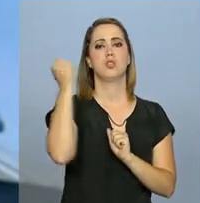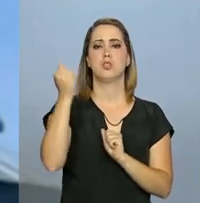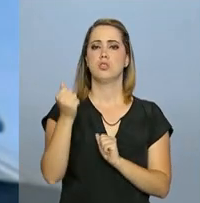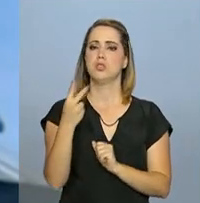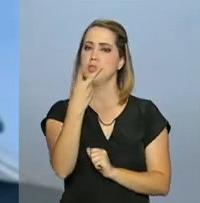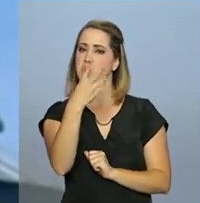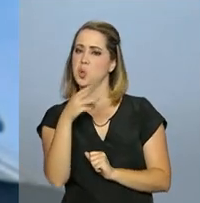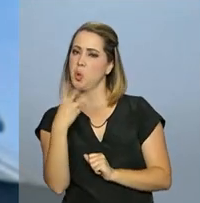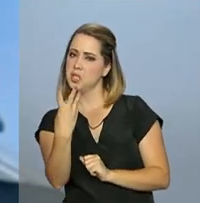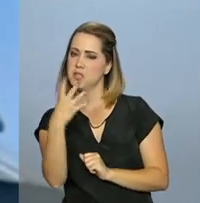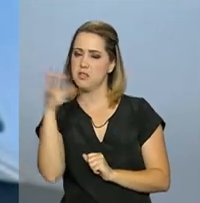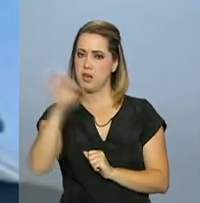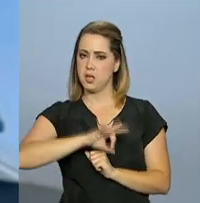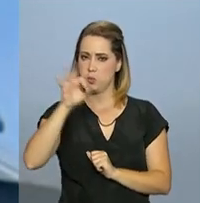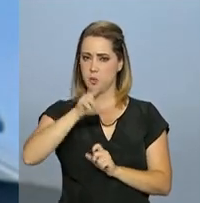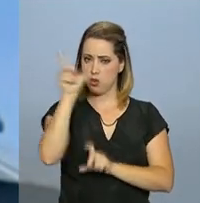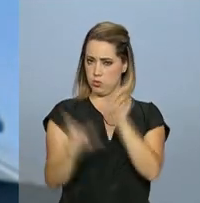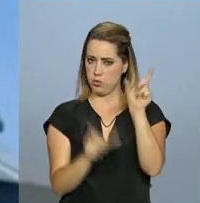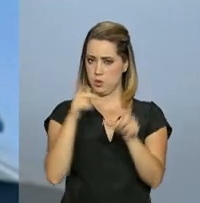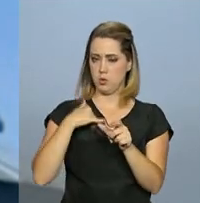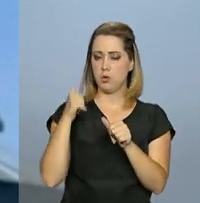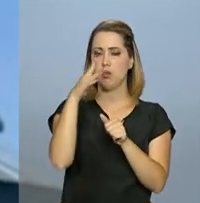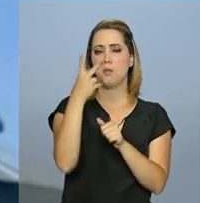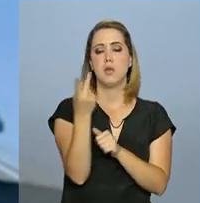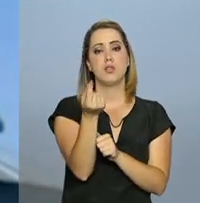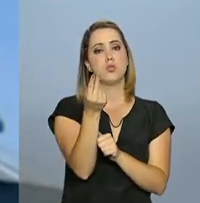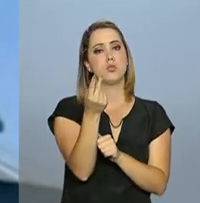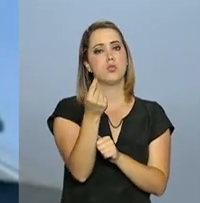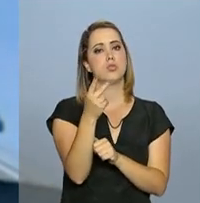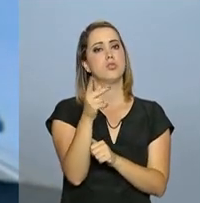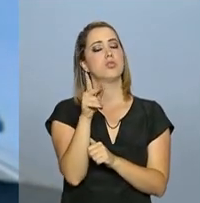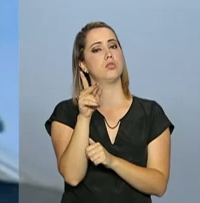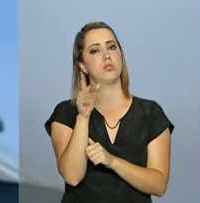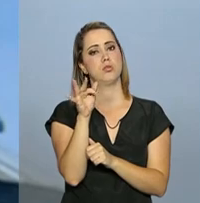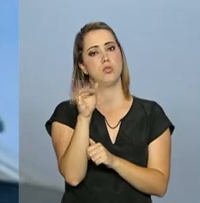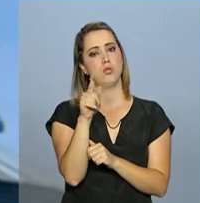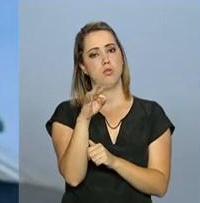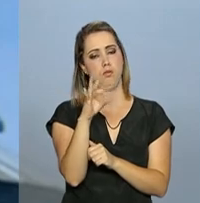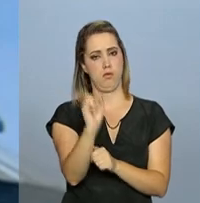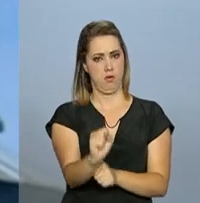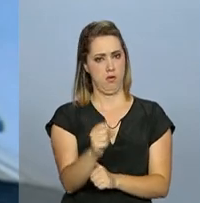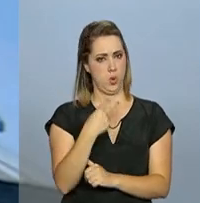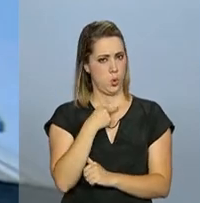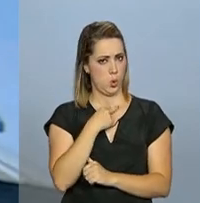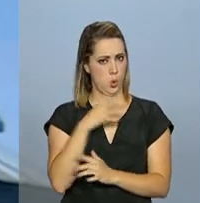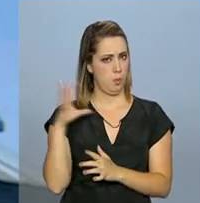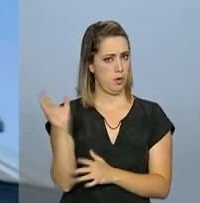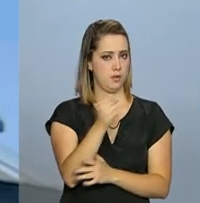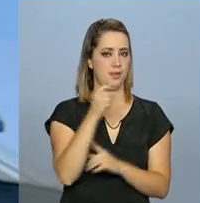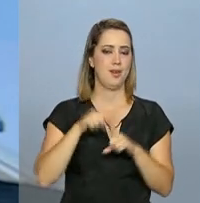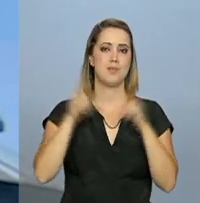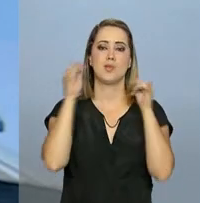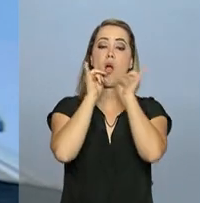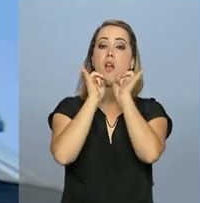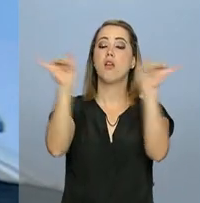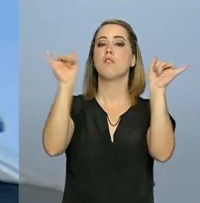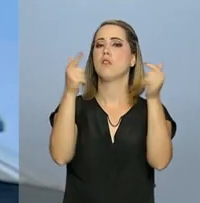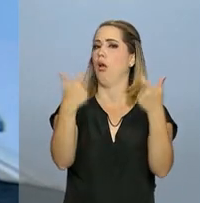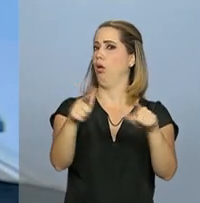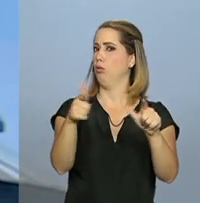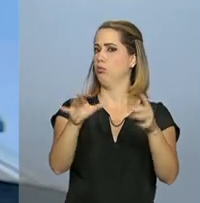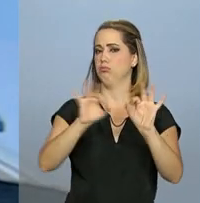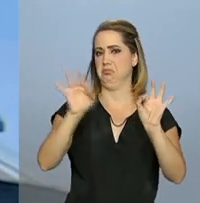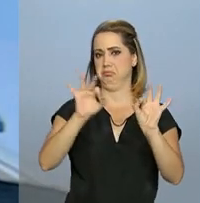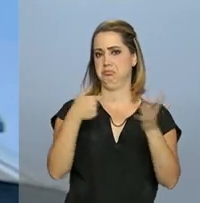cerca de 2% ou 3% de pessoas que têm mais verbas no FGTS não poderão sacá-las. Eu quero declarar publicamente que não houve nenhuma